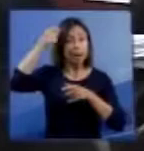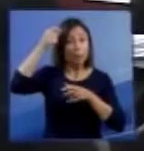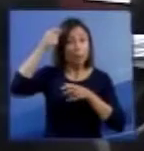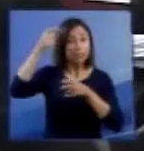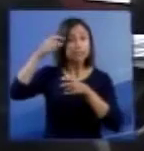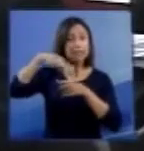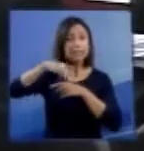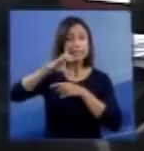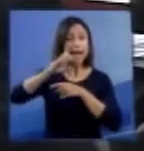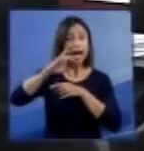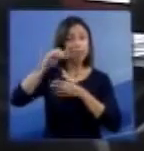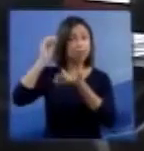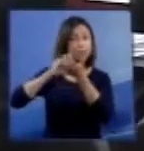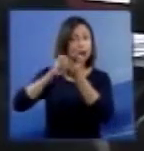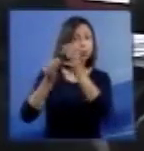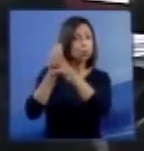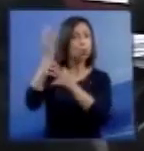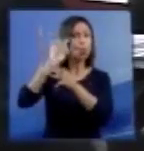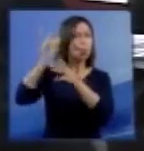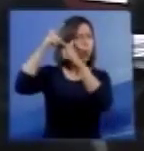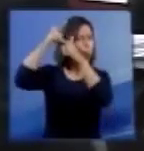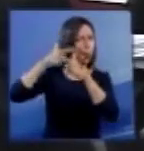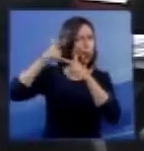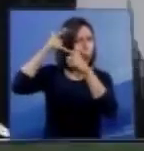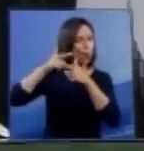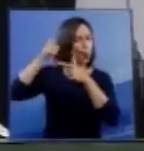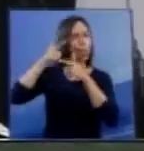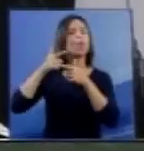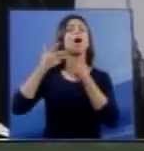a porto não pensamos que seja a hipótese.